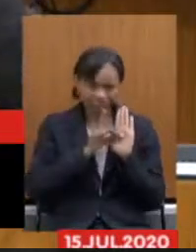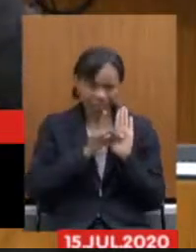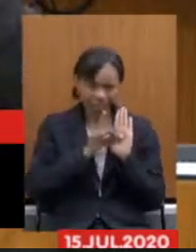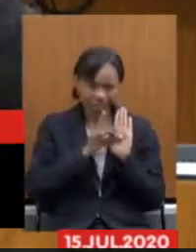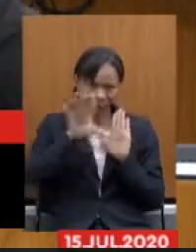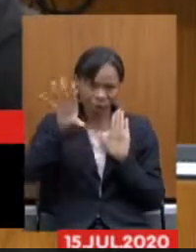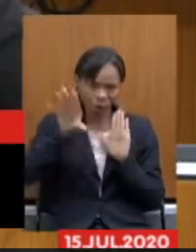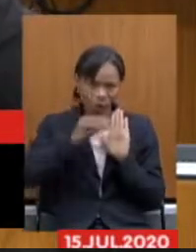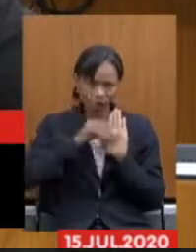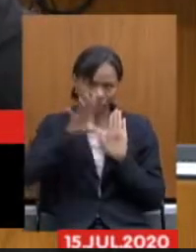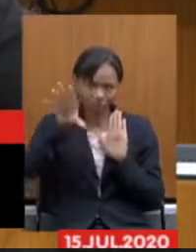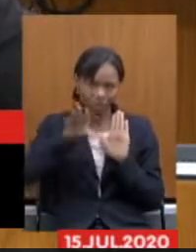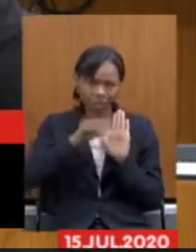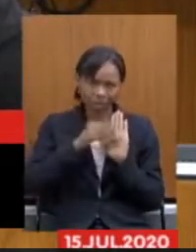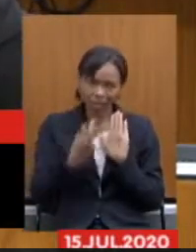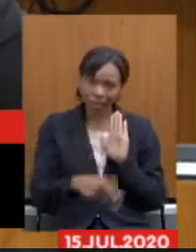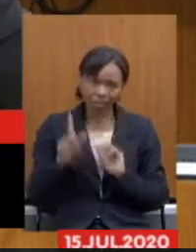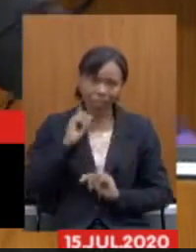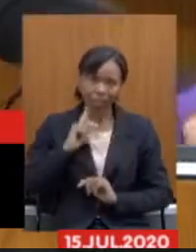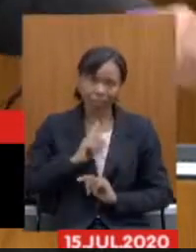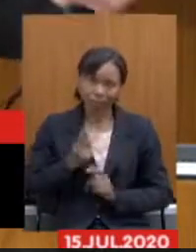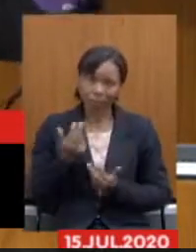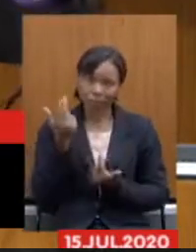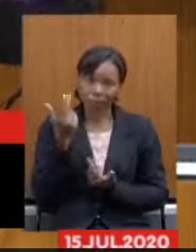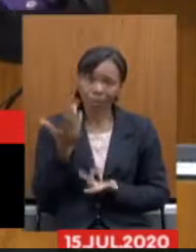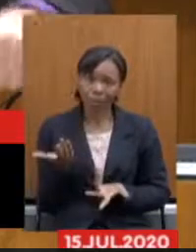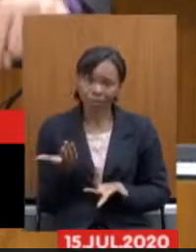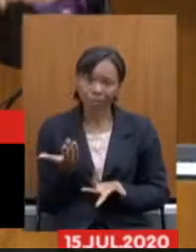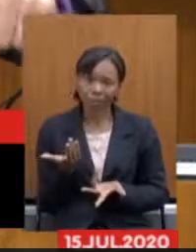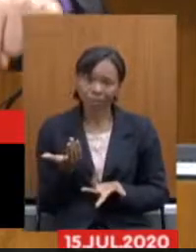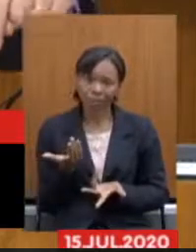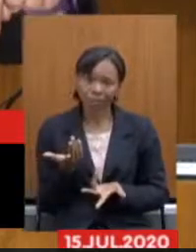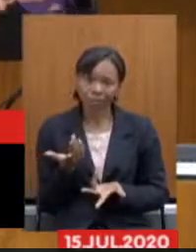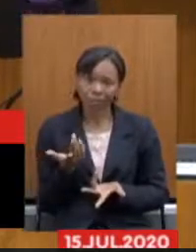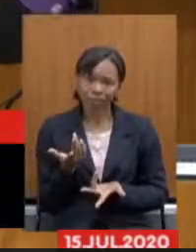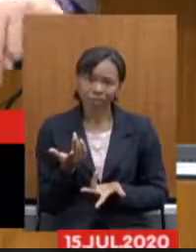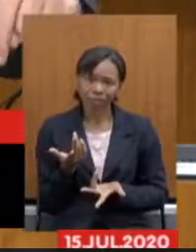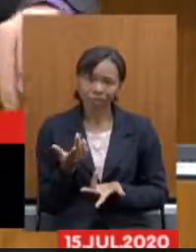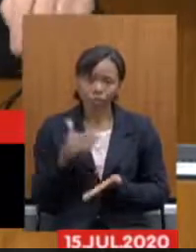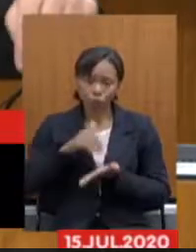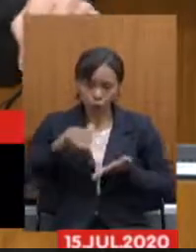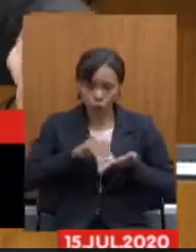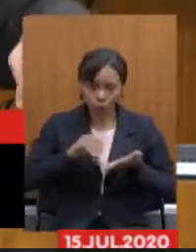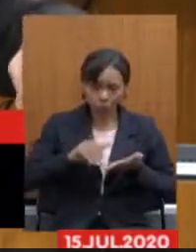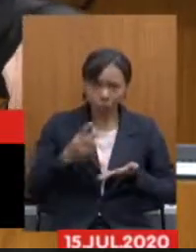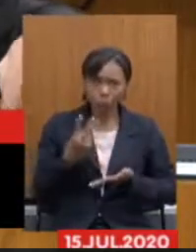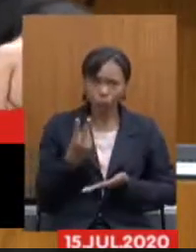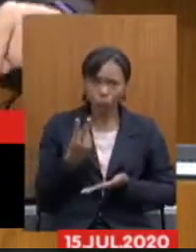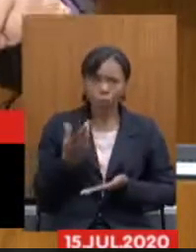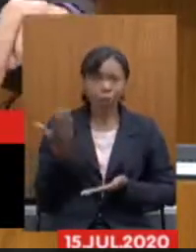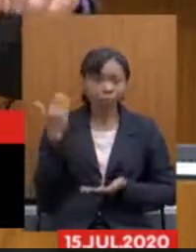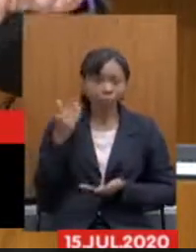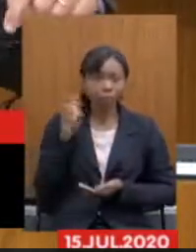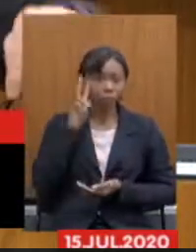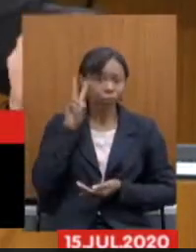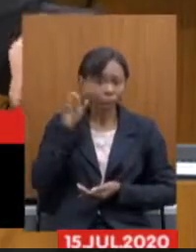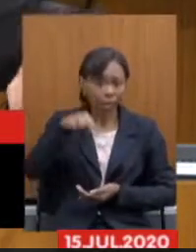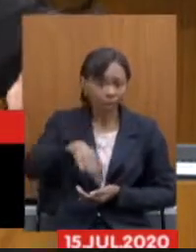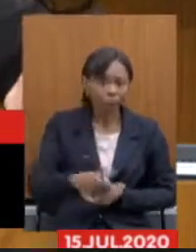e foi isso que fizeram aqui em Minas Gerais. A presença dos dois secretários aqui na segunda-feira deixou